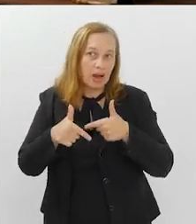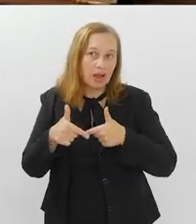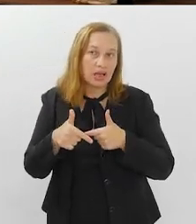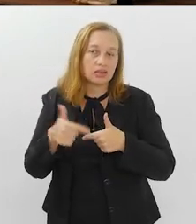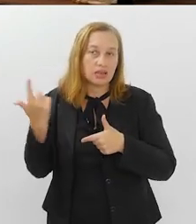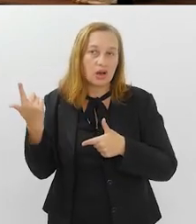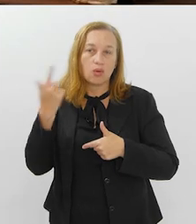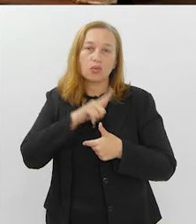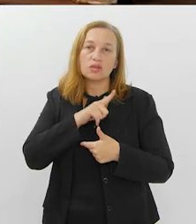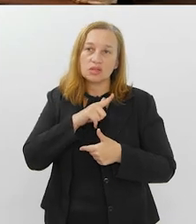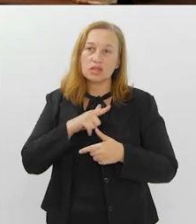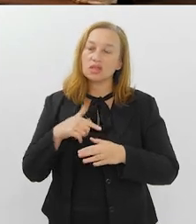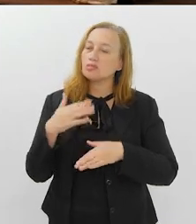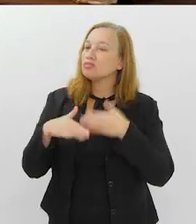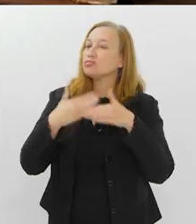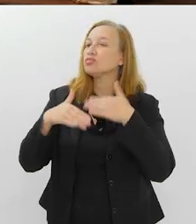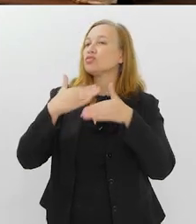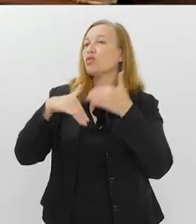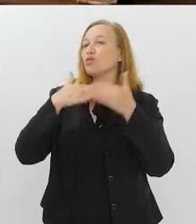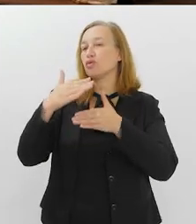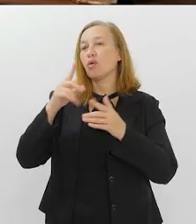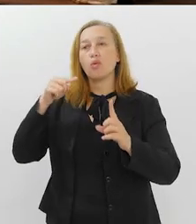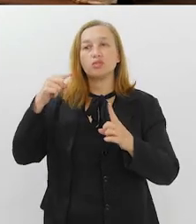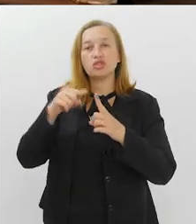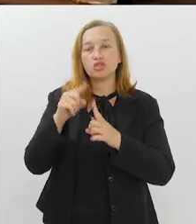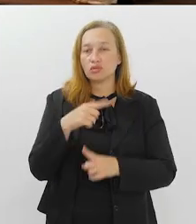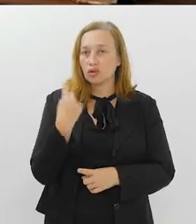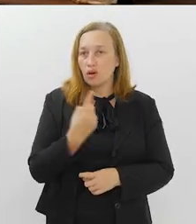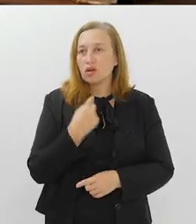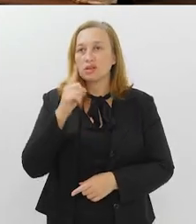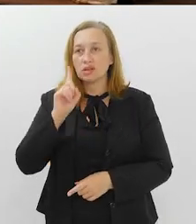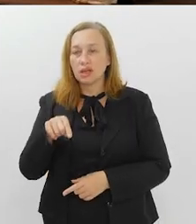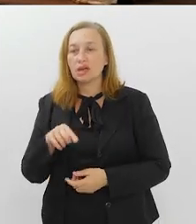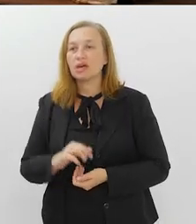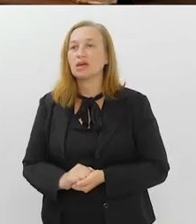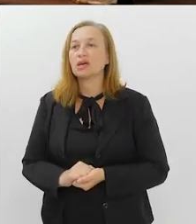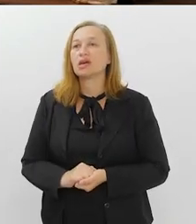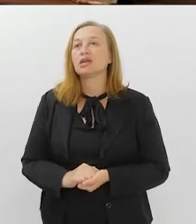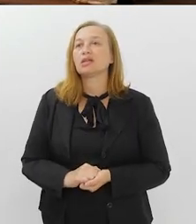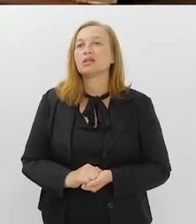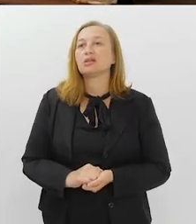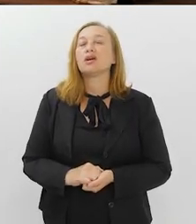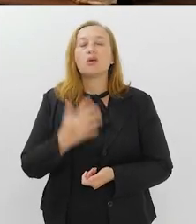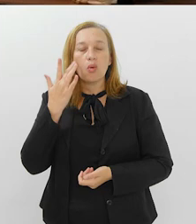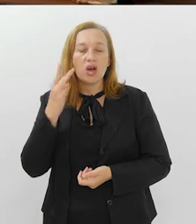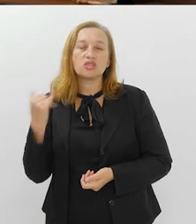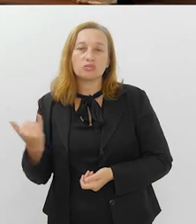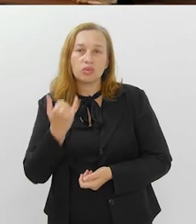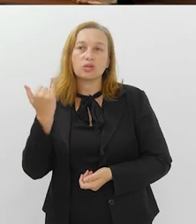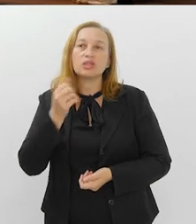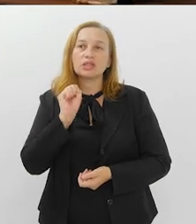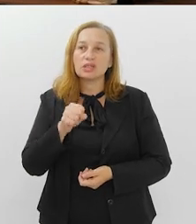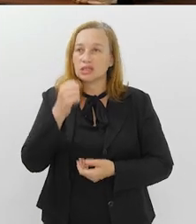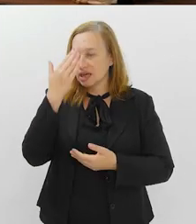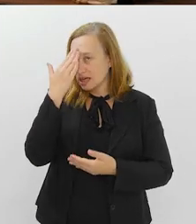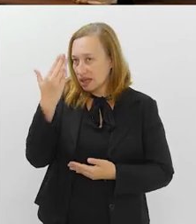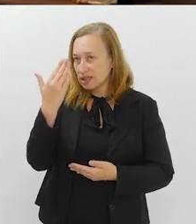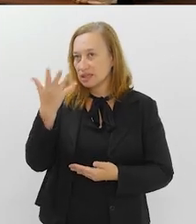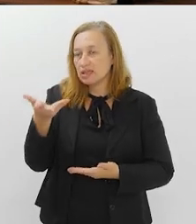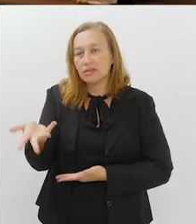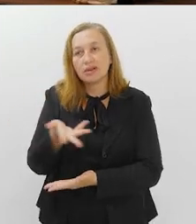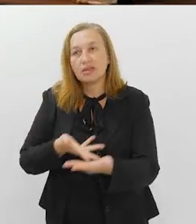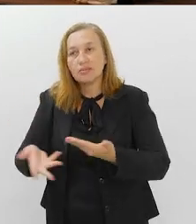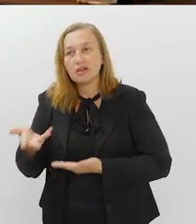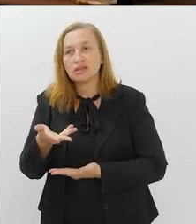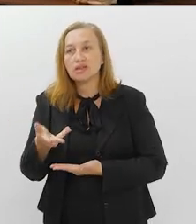realmente a gente está conseguindo atingir o nosso objetivo, e eu acho importante, sim, agradeço a